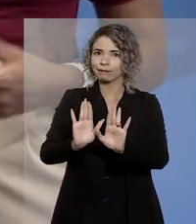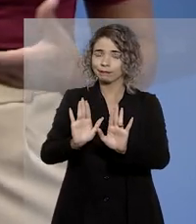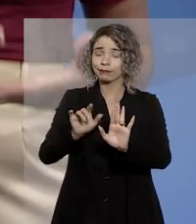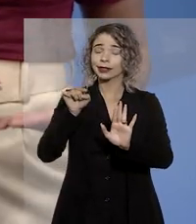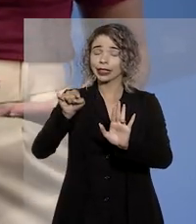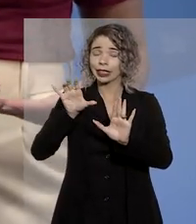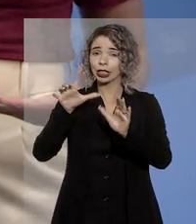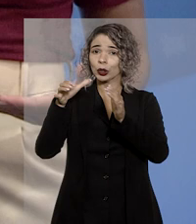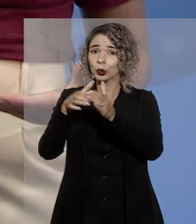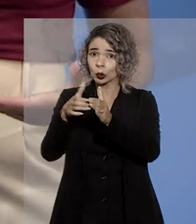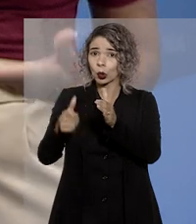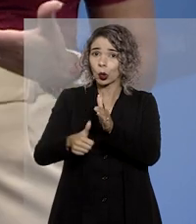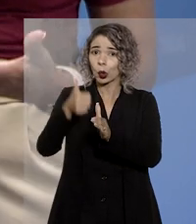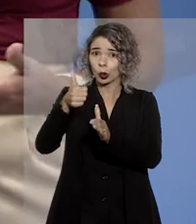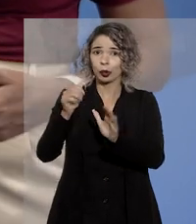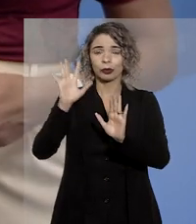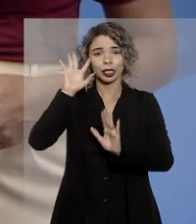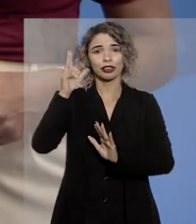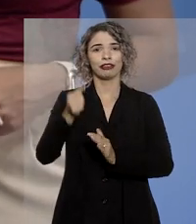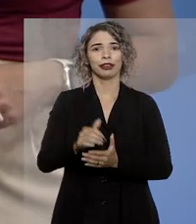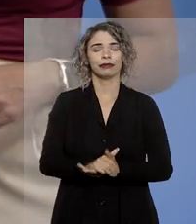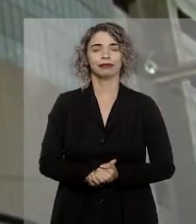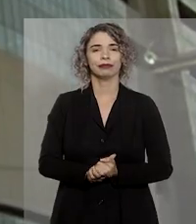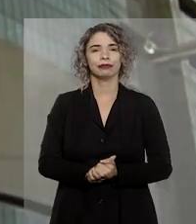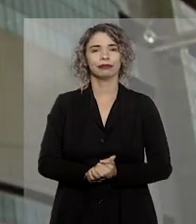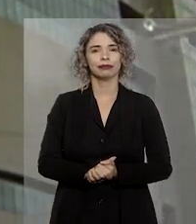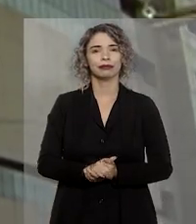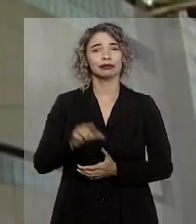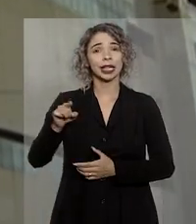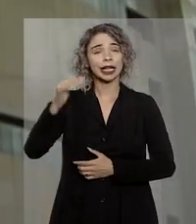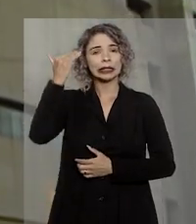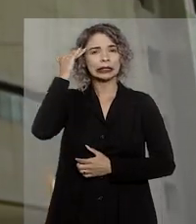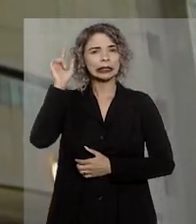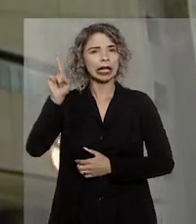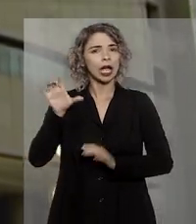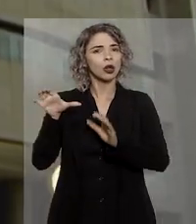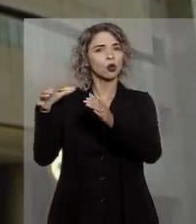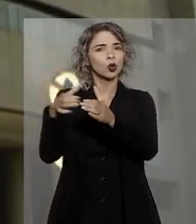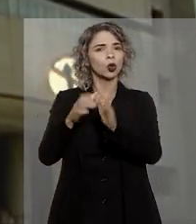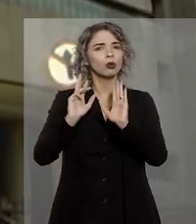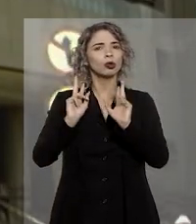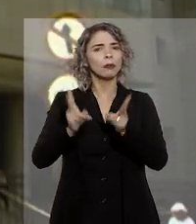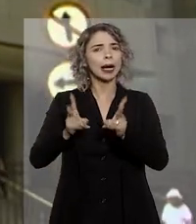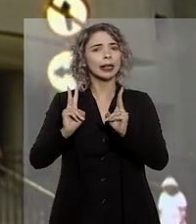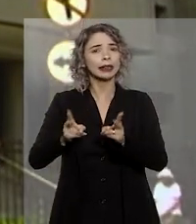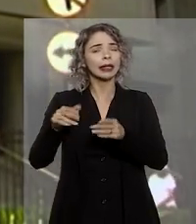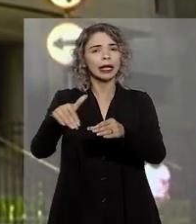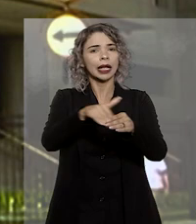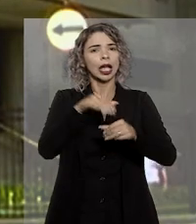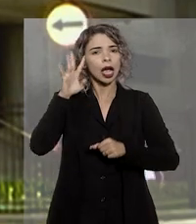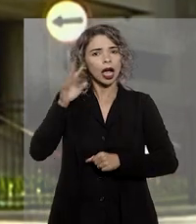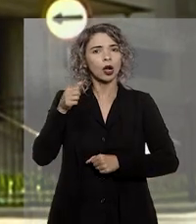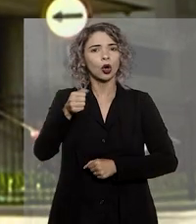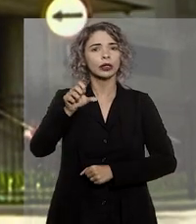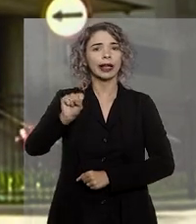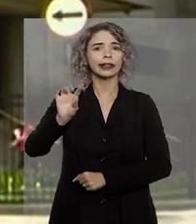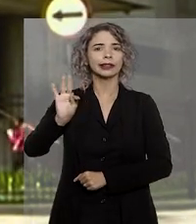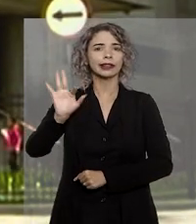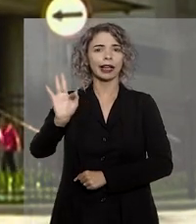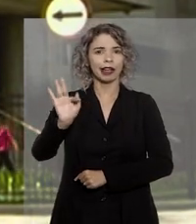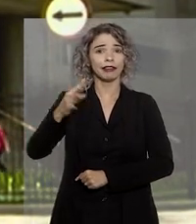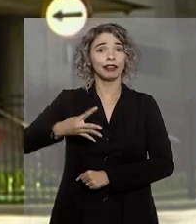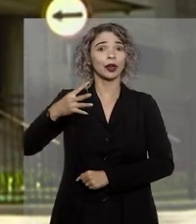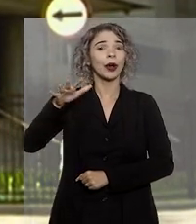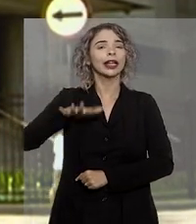entendimento foi reafirmado pela primeira turma. O entendimento foi reafirmado pelo colegiado ao manter a cordão do Tribunal